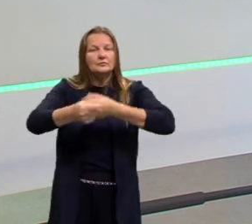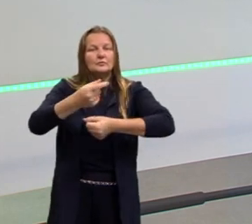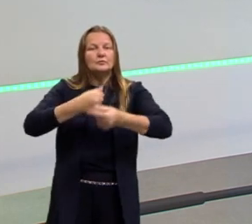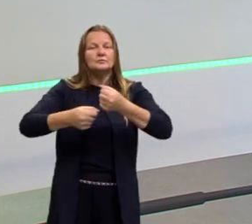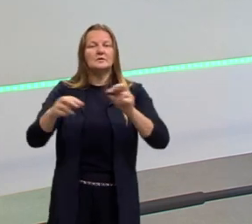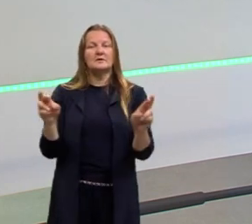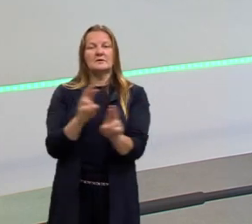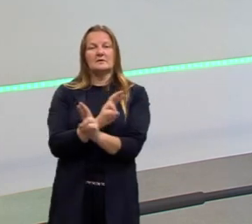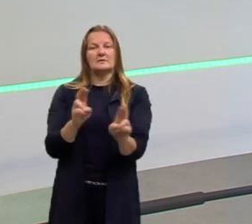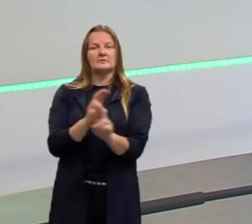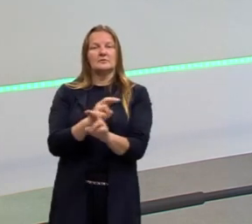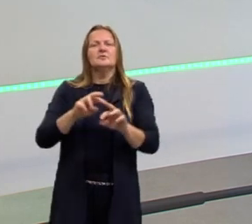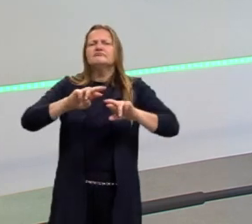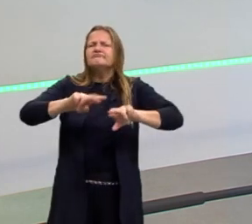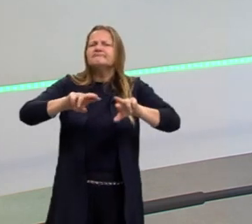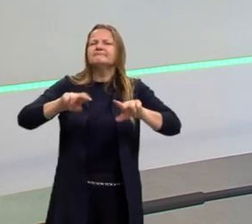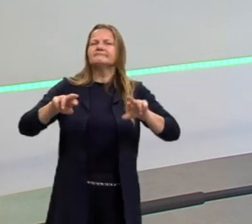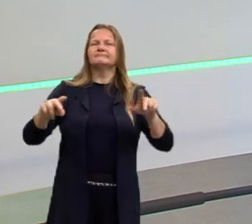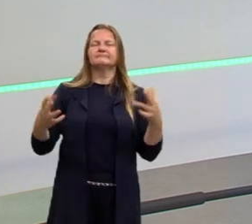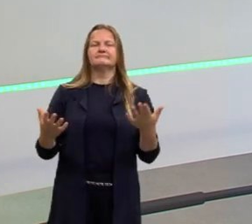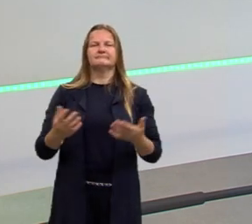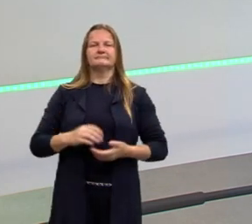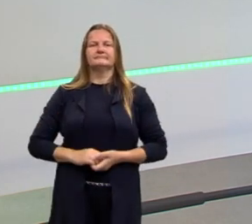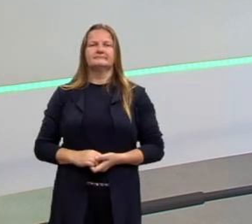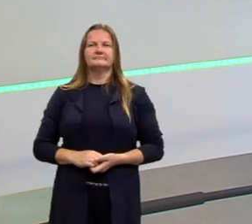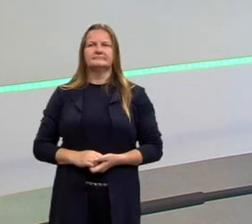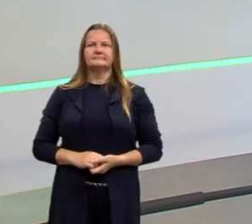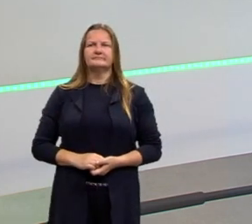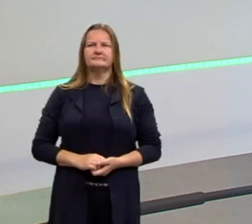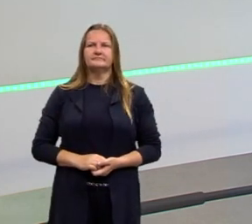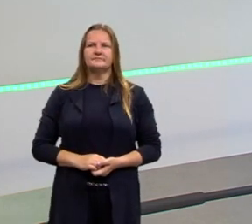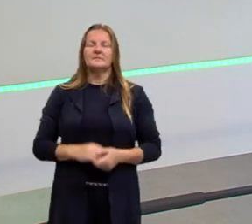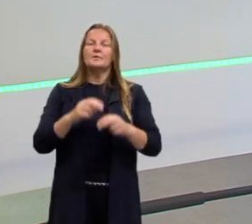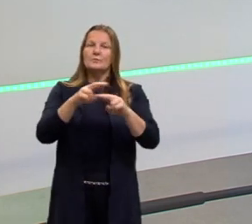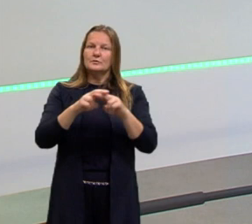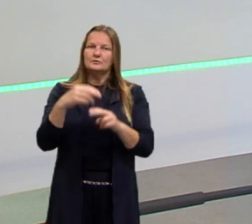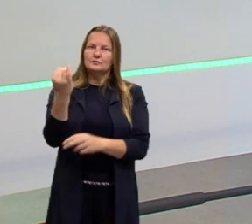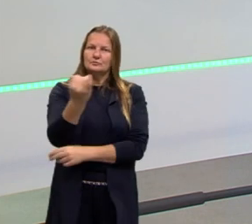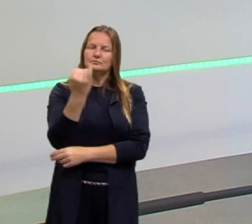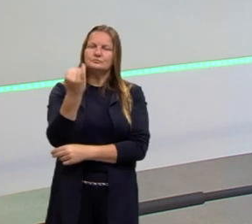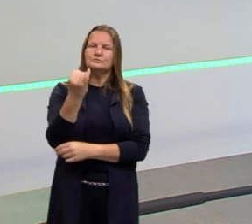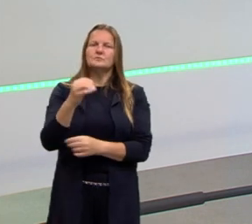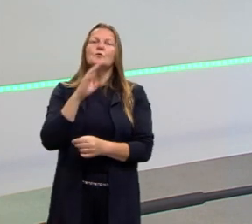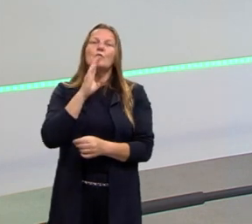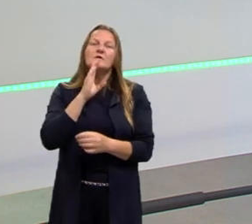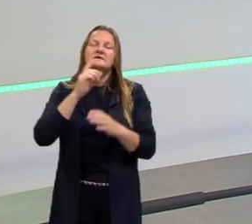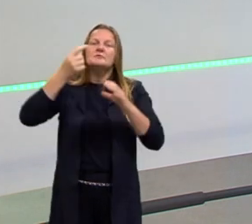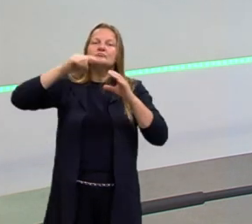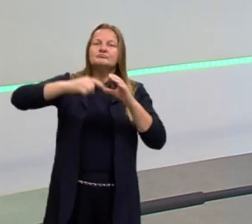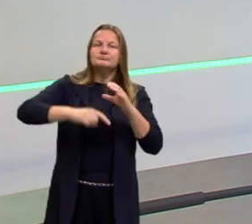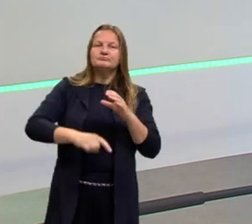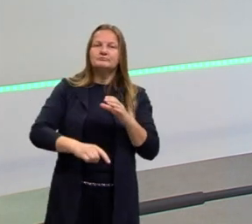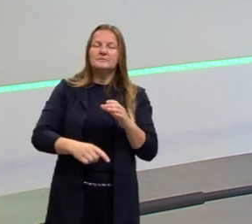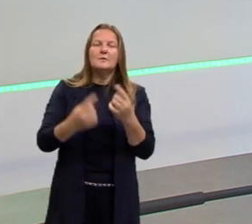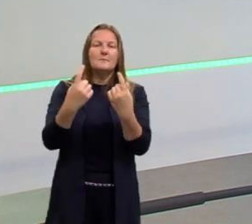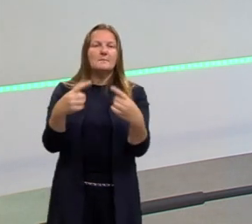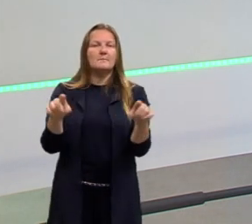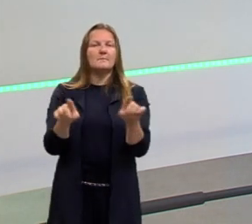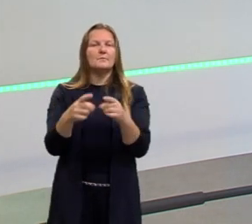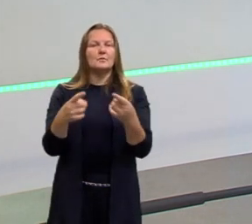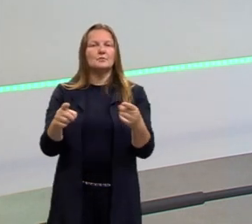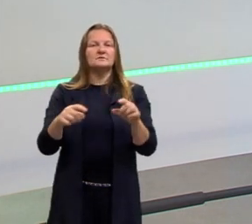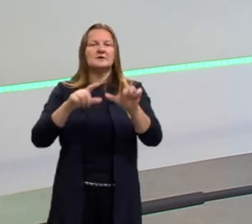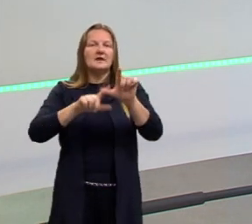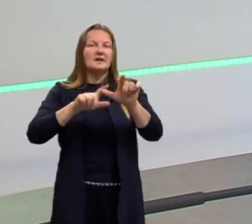relações e assim por diante. Por isso, há a importância também de se conhecer a música em outros